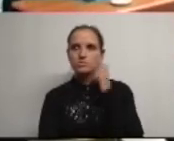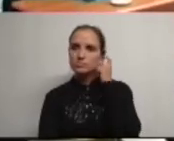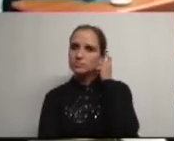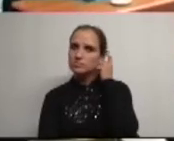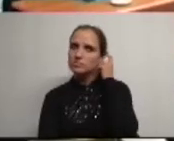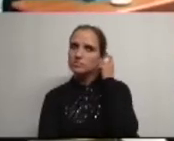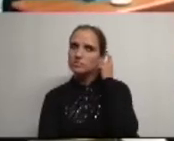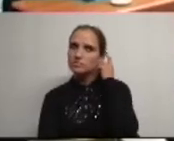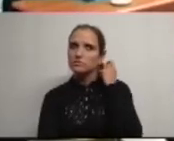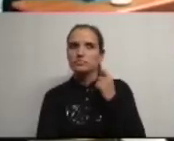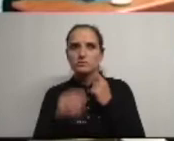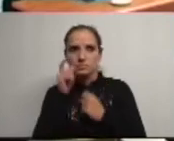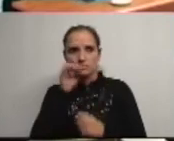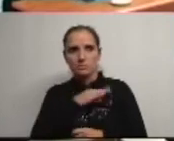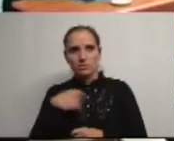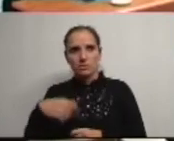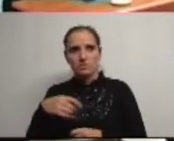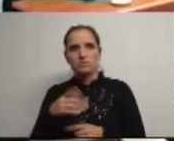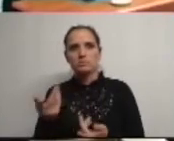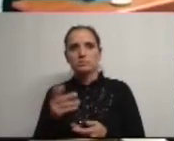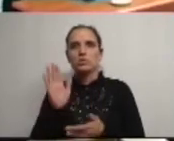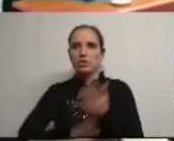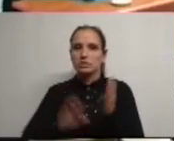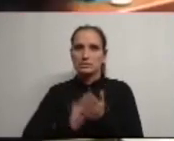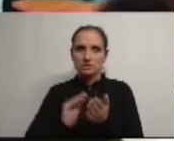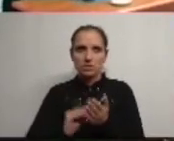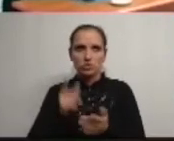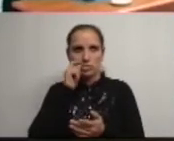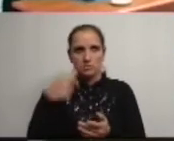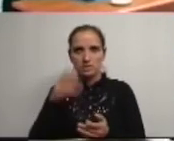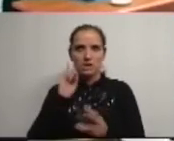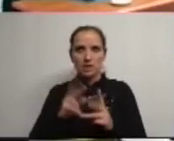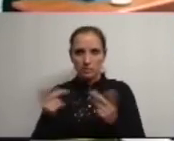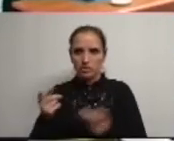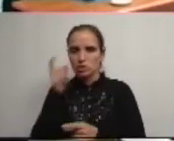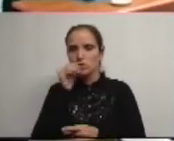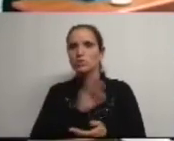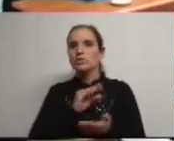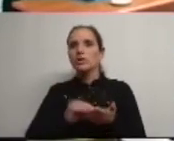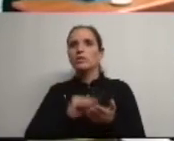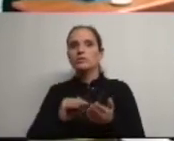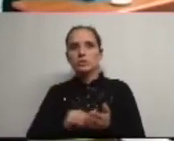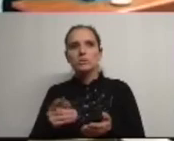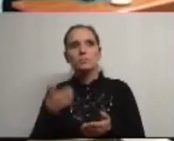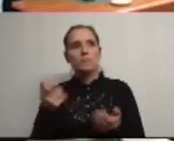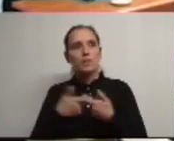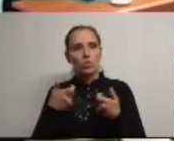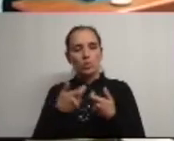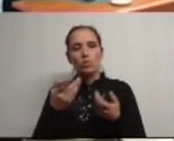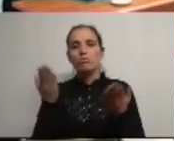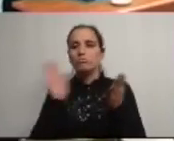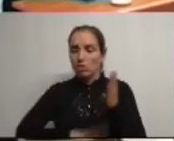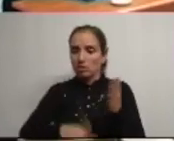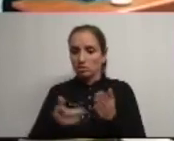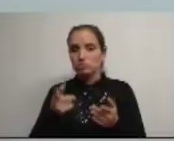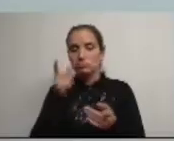senhor presidente da mesa cara colega secretária senhor presidente da câmara senhores vereadores caros colegas membros desta assembleia público